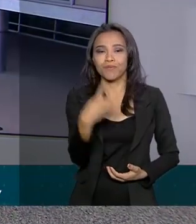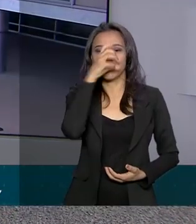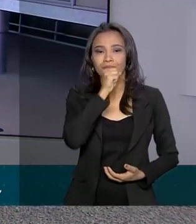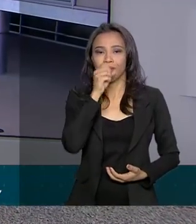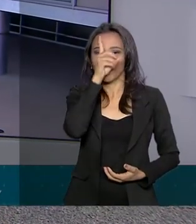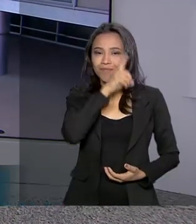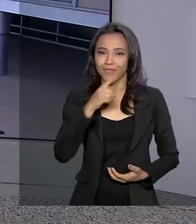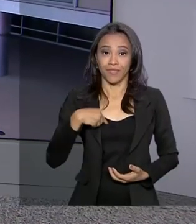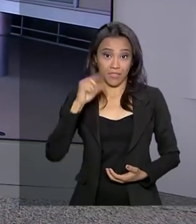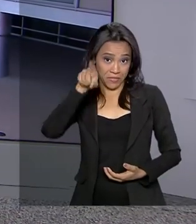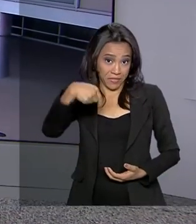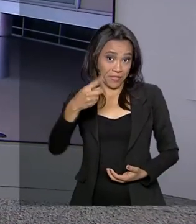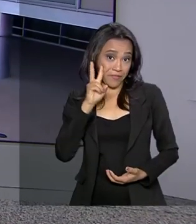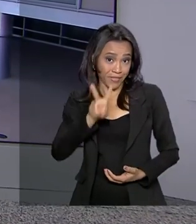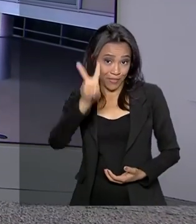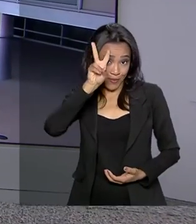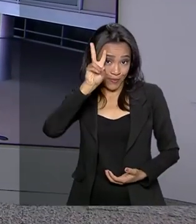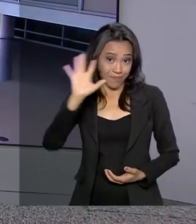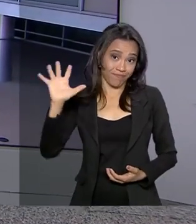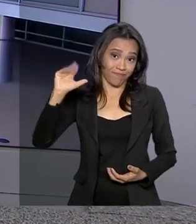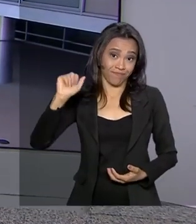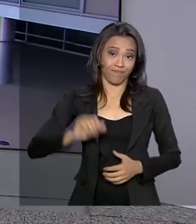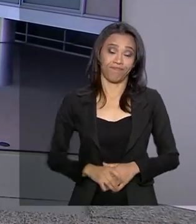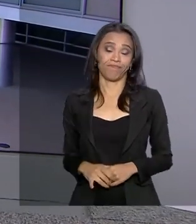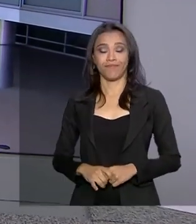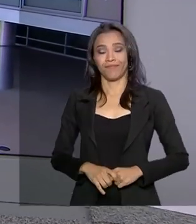semana e a gente se vê na segunda-feira. Até lá!